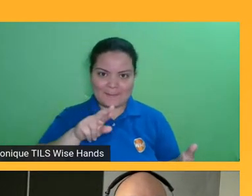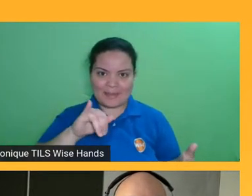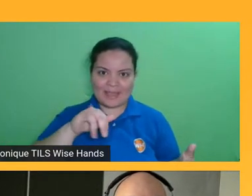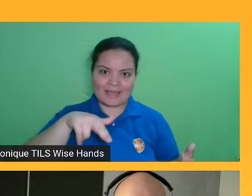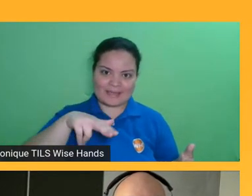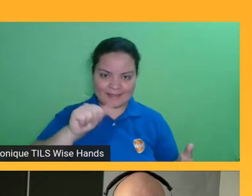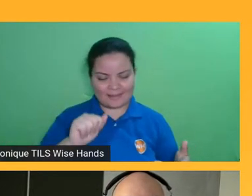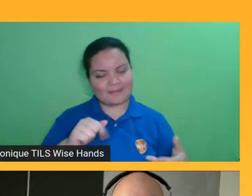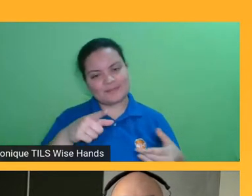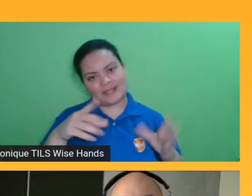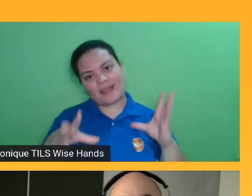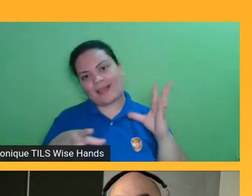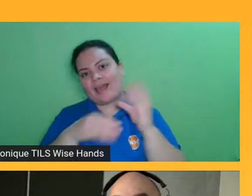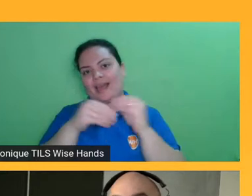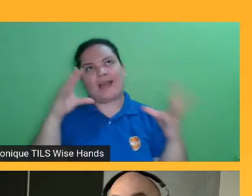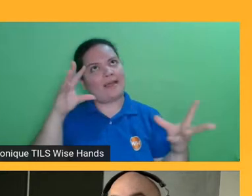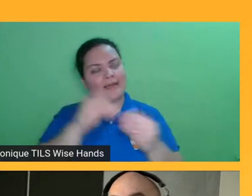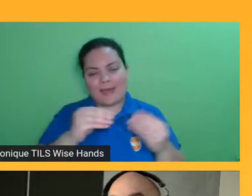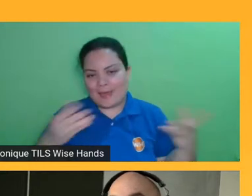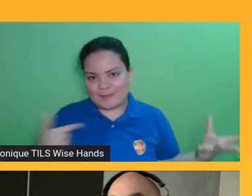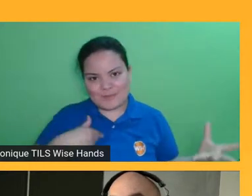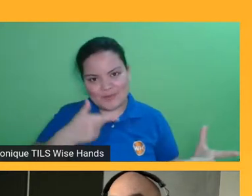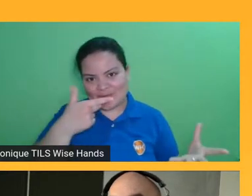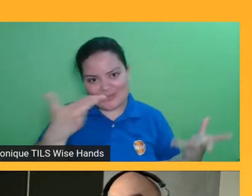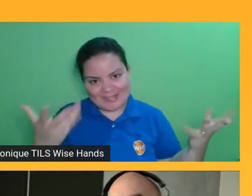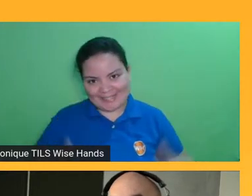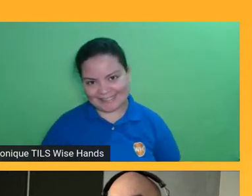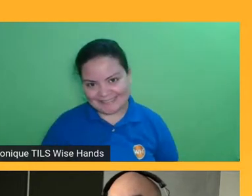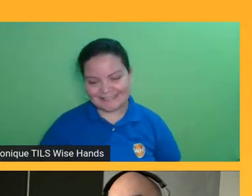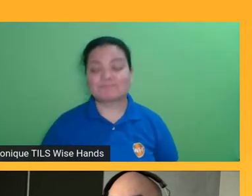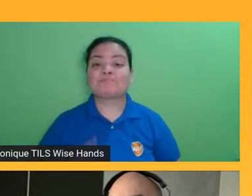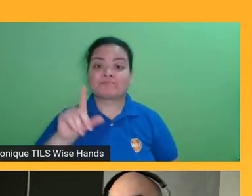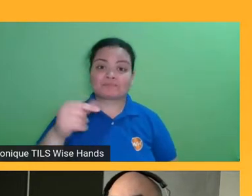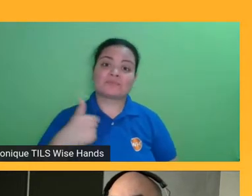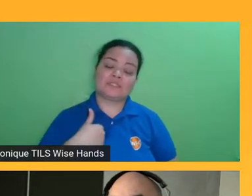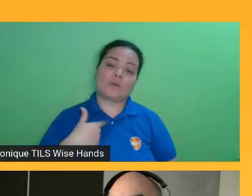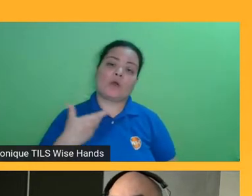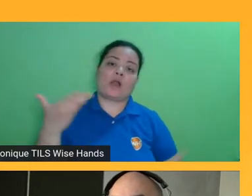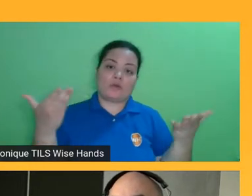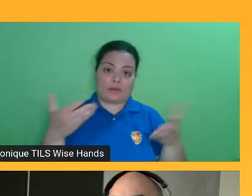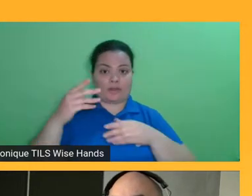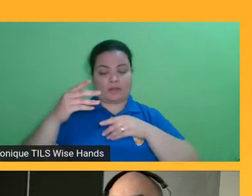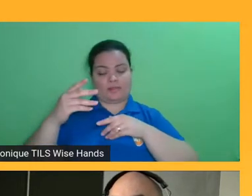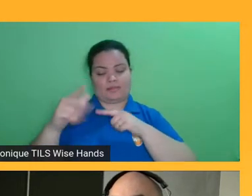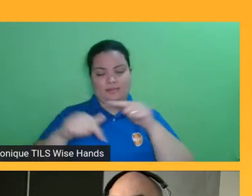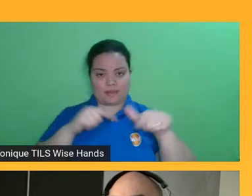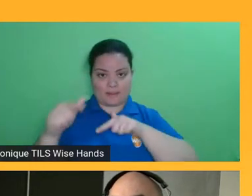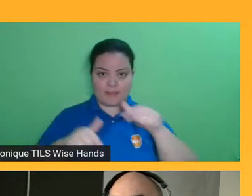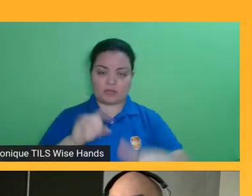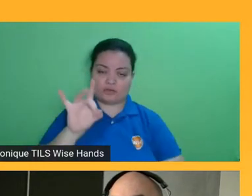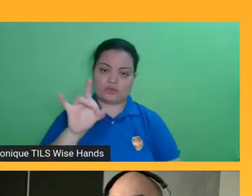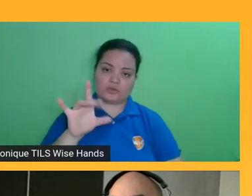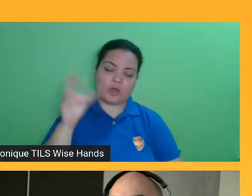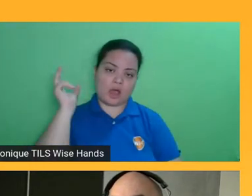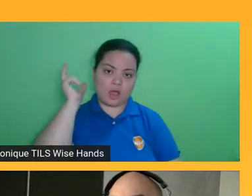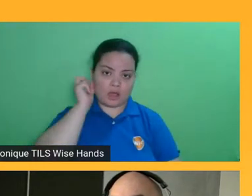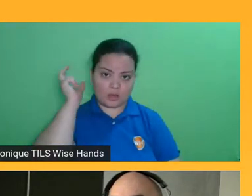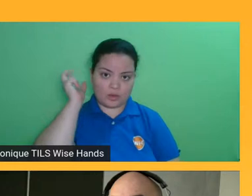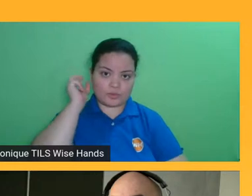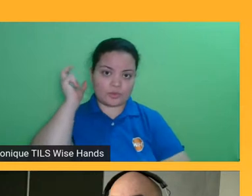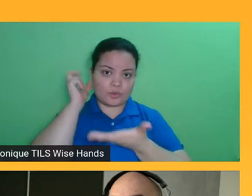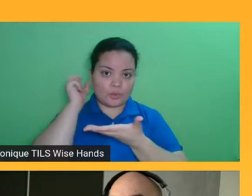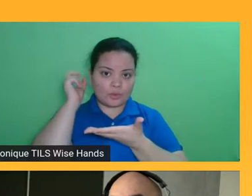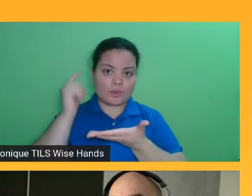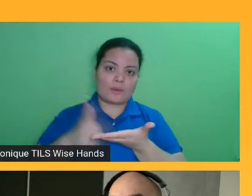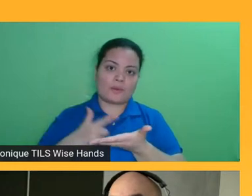eu queria falar, com exceção que agora como eu só trabalho com o audiobook, a Storytel só trabalha com o audiobook, a gente distribui